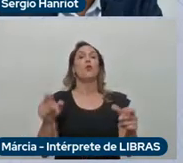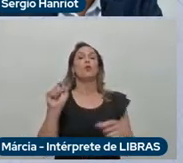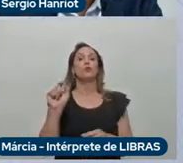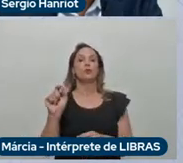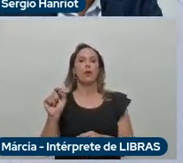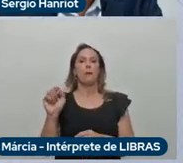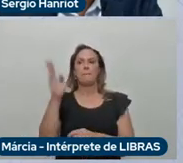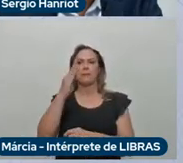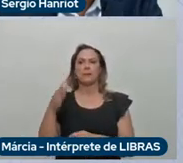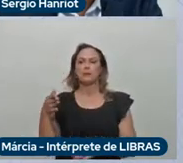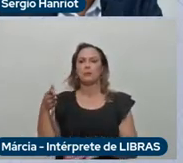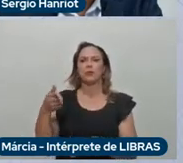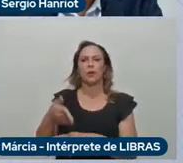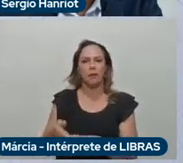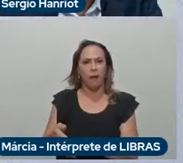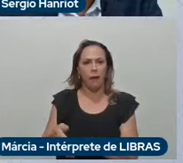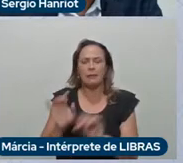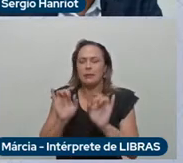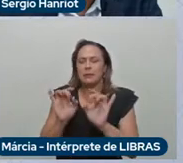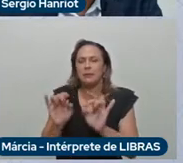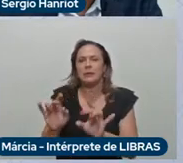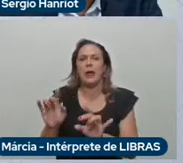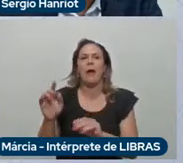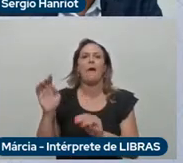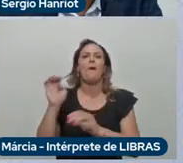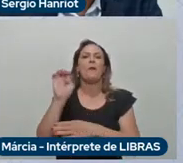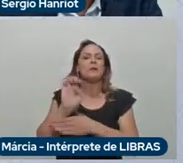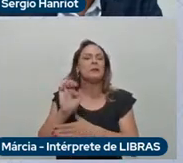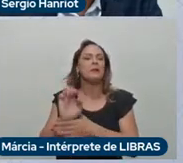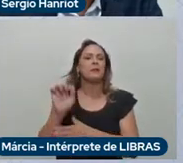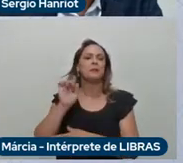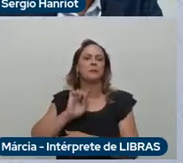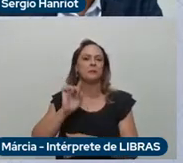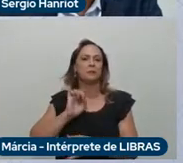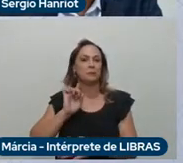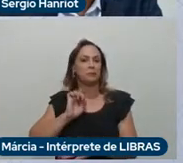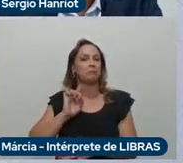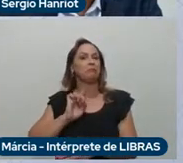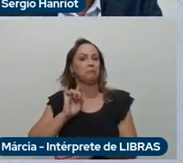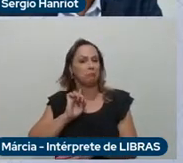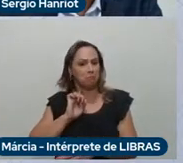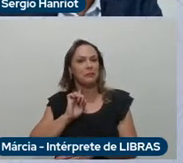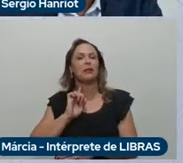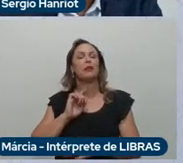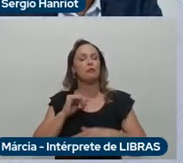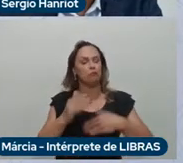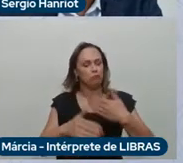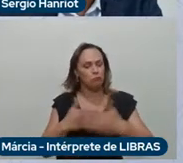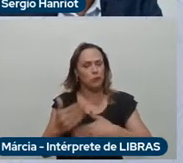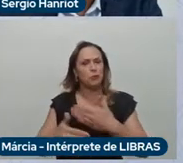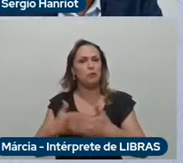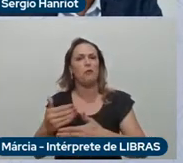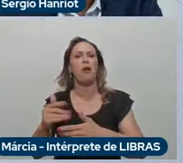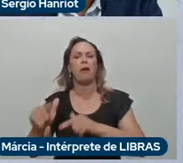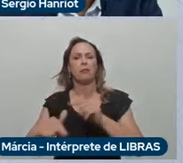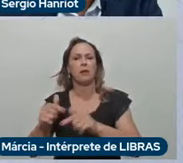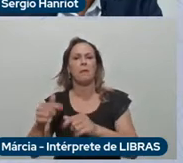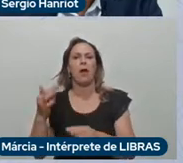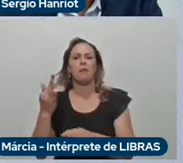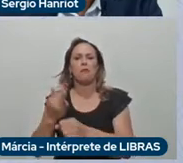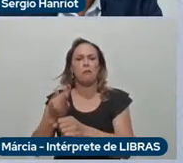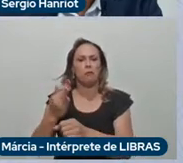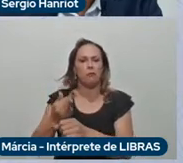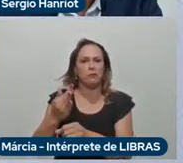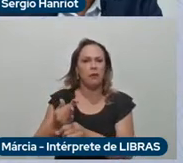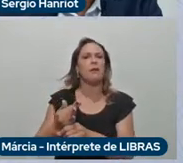especificamente Minas Gerais, onde tive uma carreira muito, muito interessante na Fiat primeiro, depois na Fiat Chrysler,